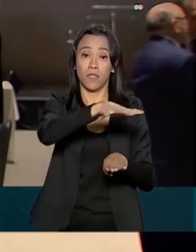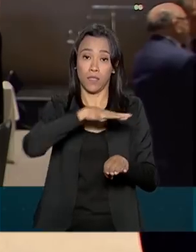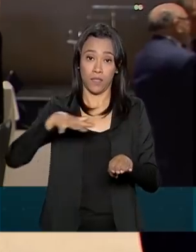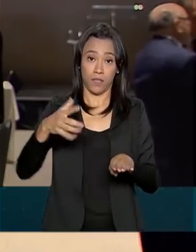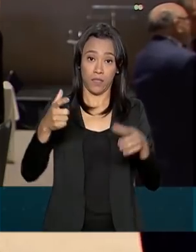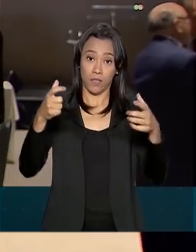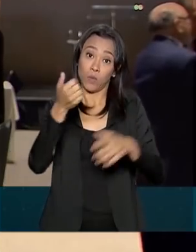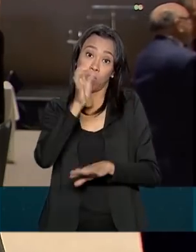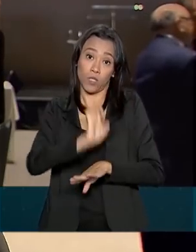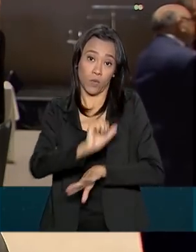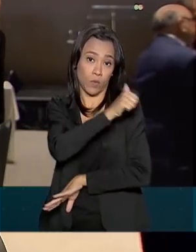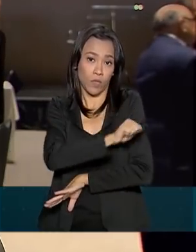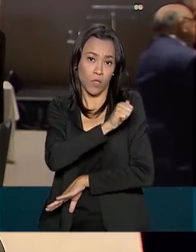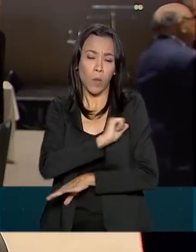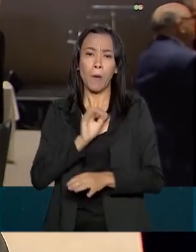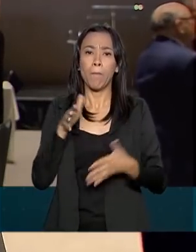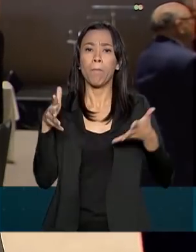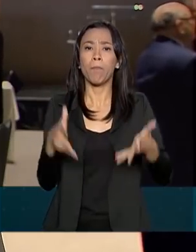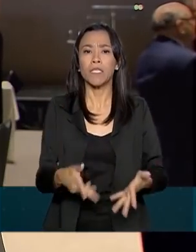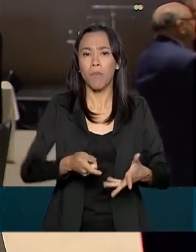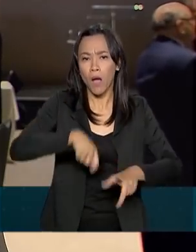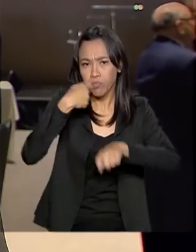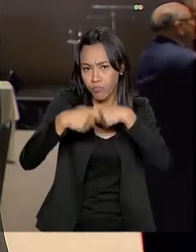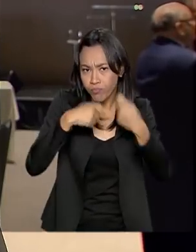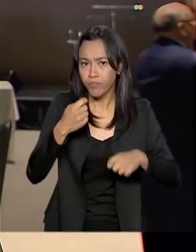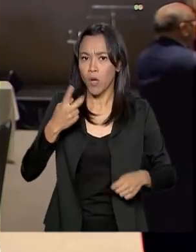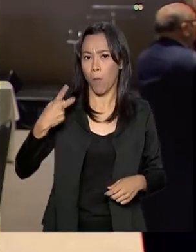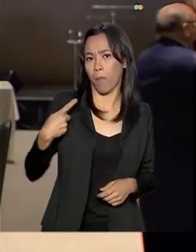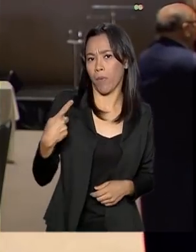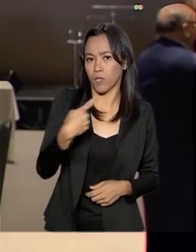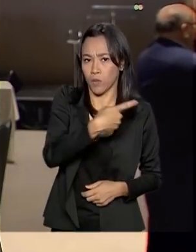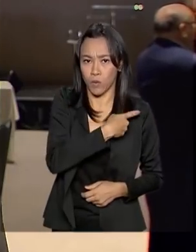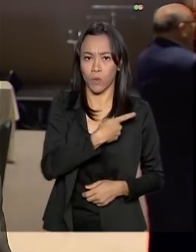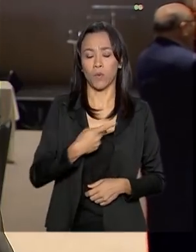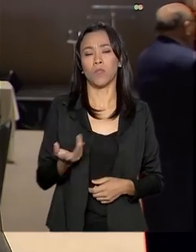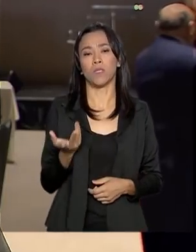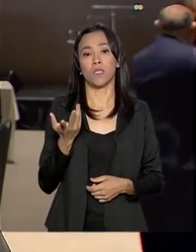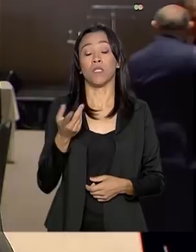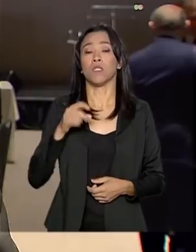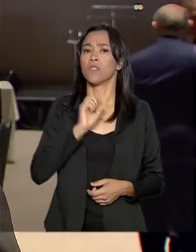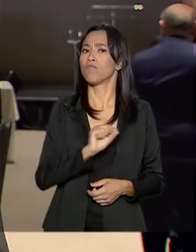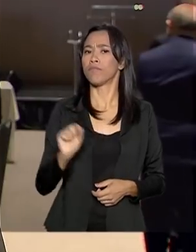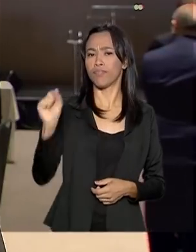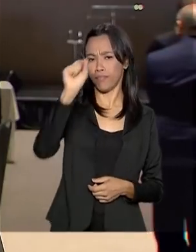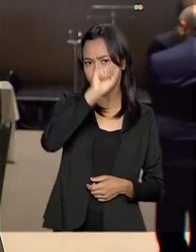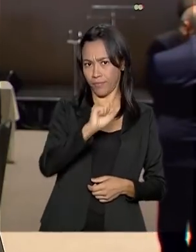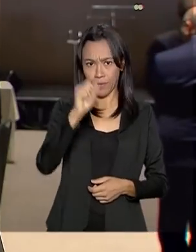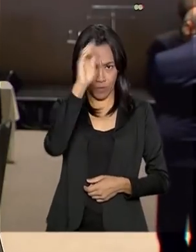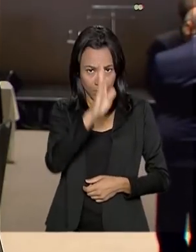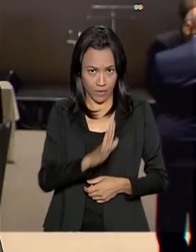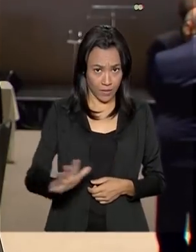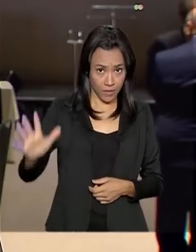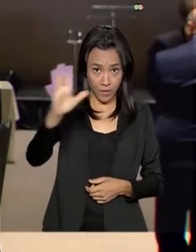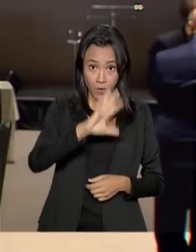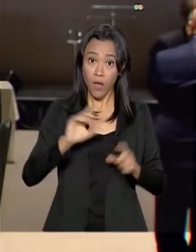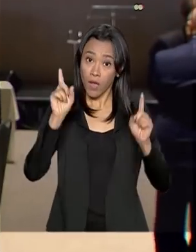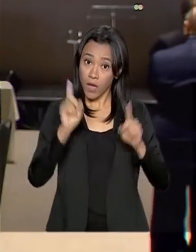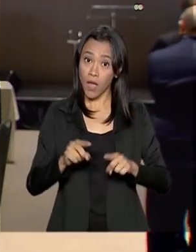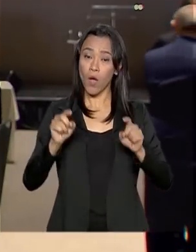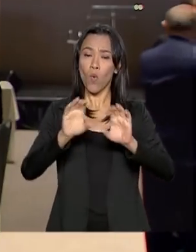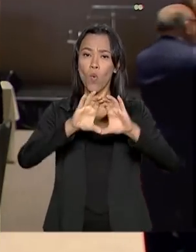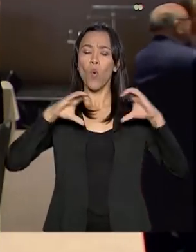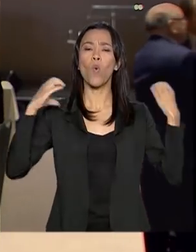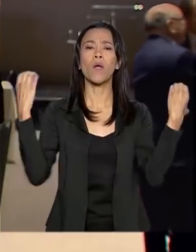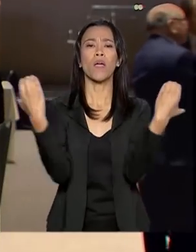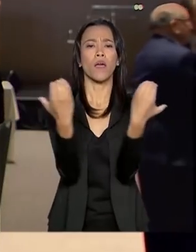participar com o almoço com pastores evangélicos de todo o Brasil. Esse almoço faz parte do CIMED, o Congresso de Ministros